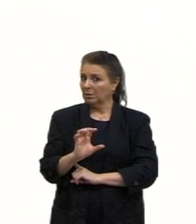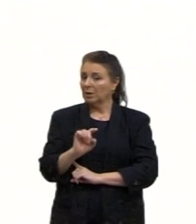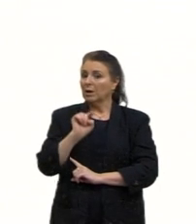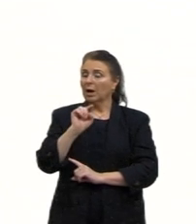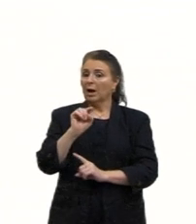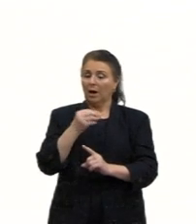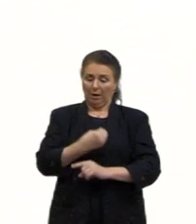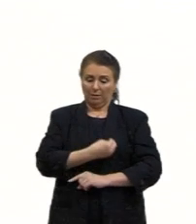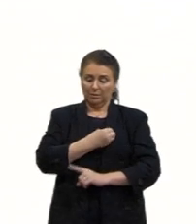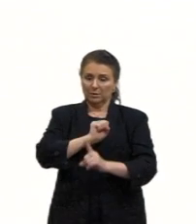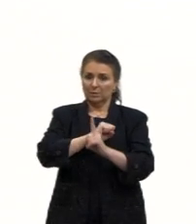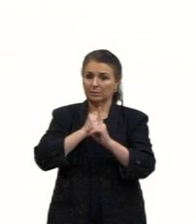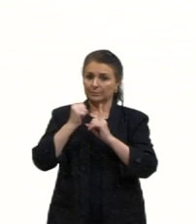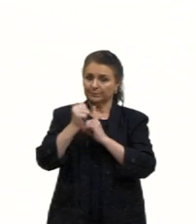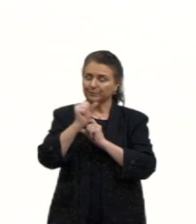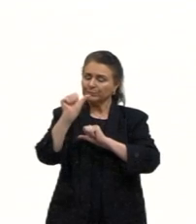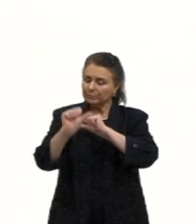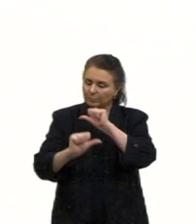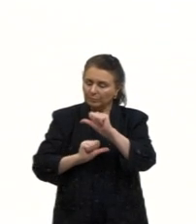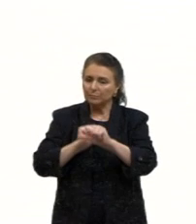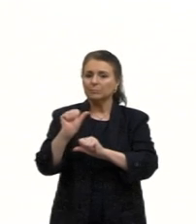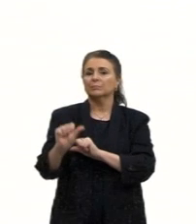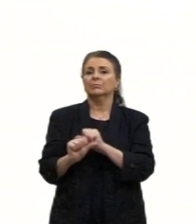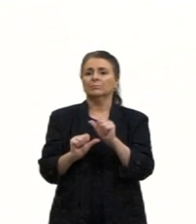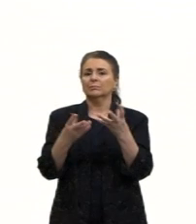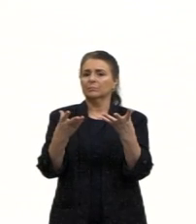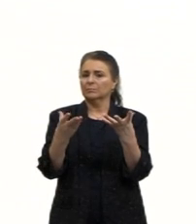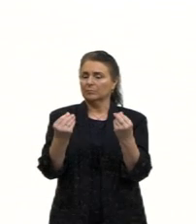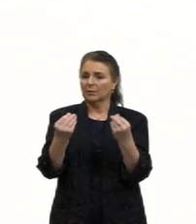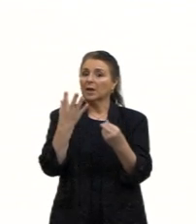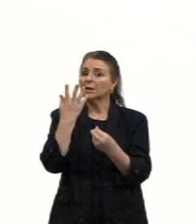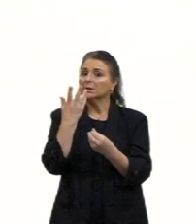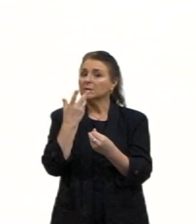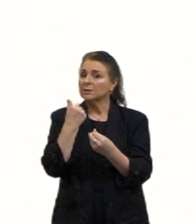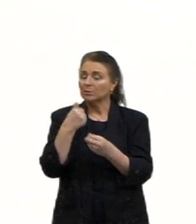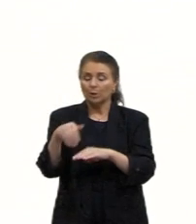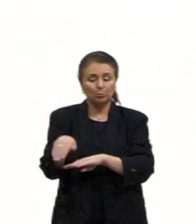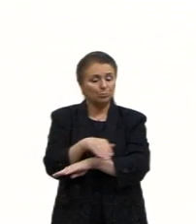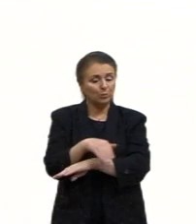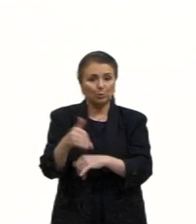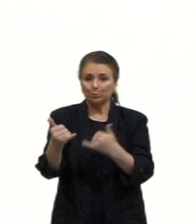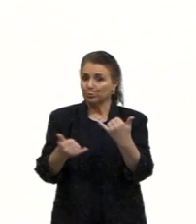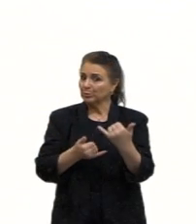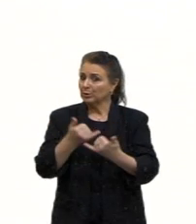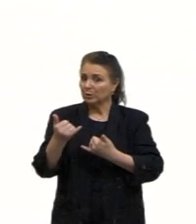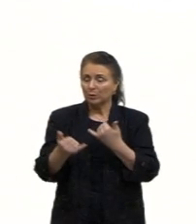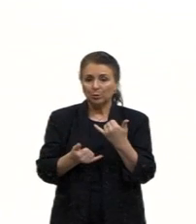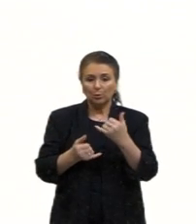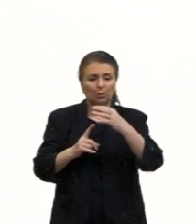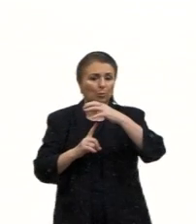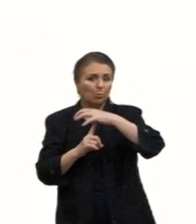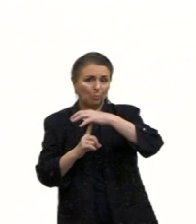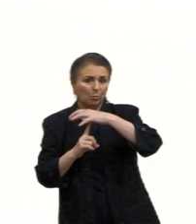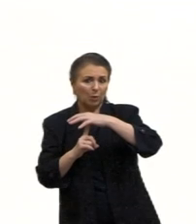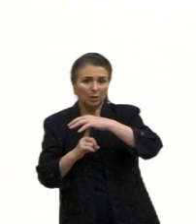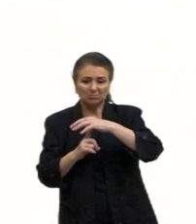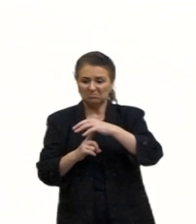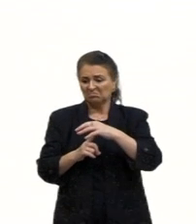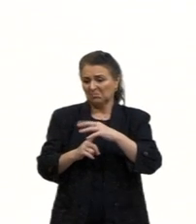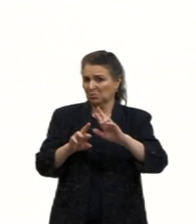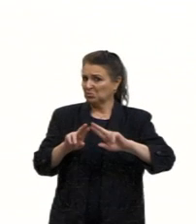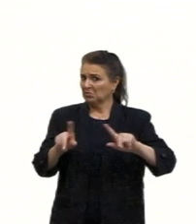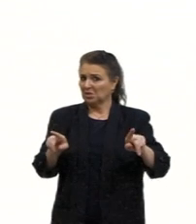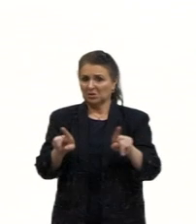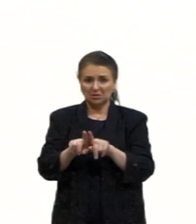mudam, eles são mutáveis. Crianças já não estão mais na rua, praças já não são mais praças,